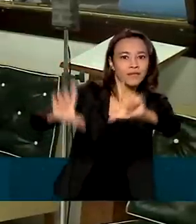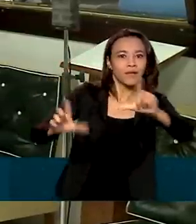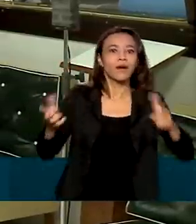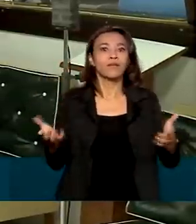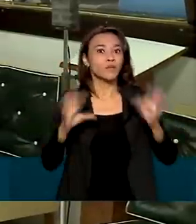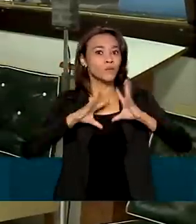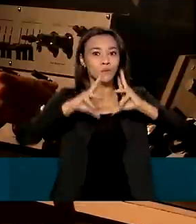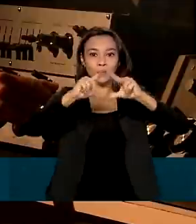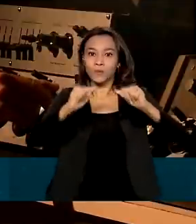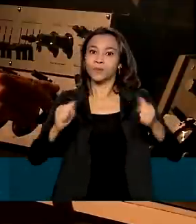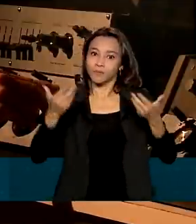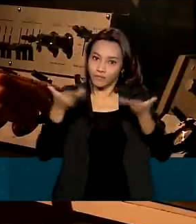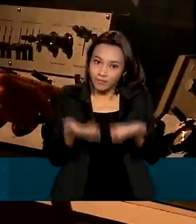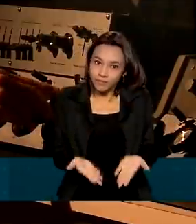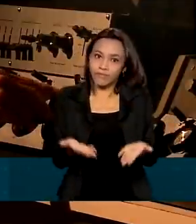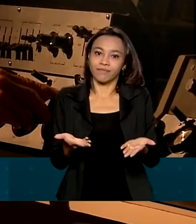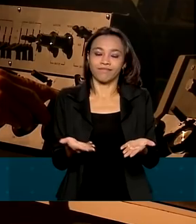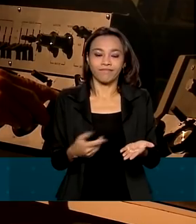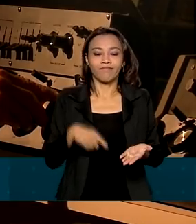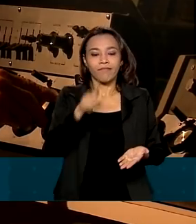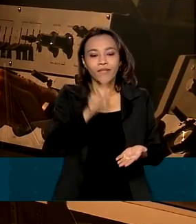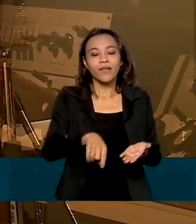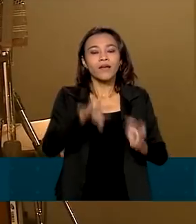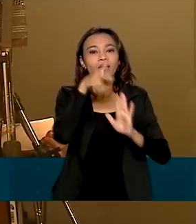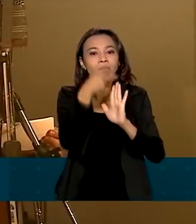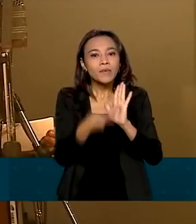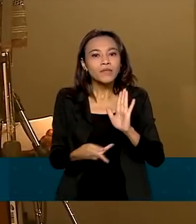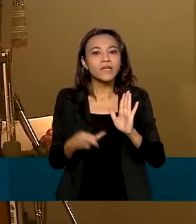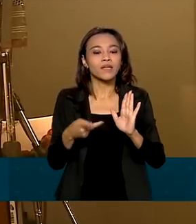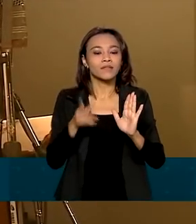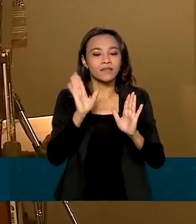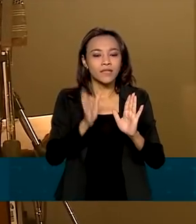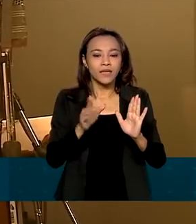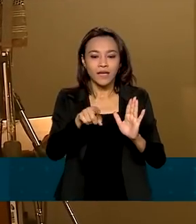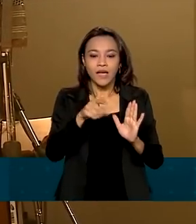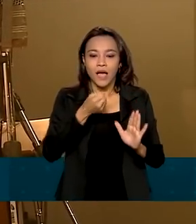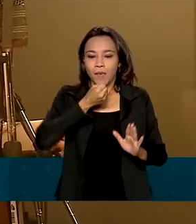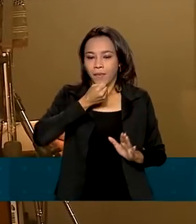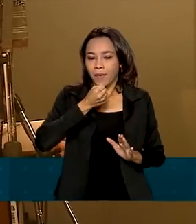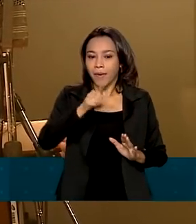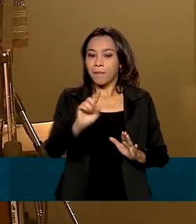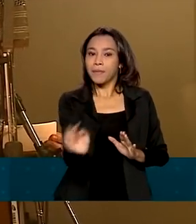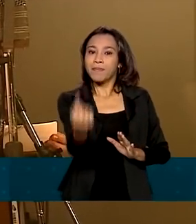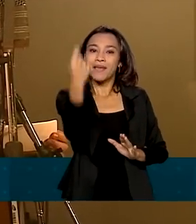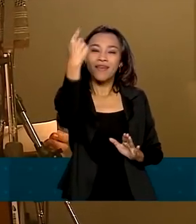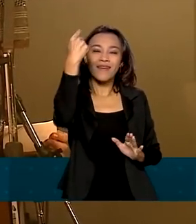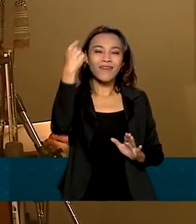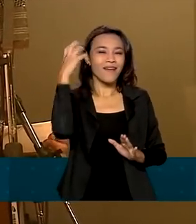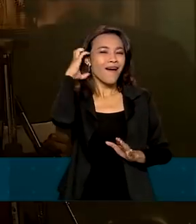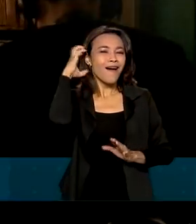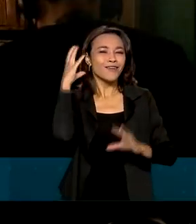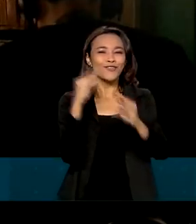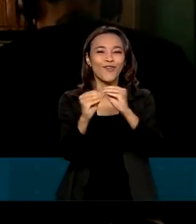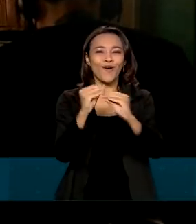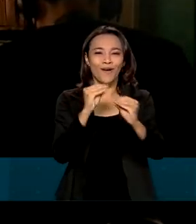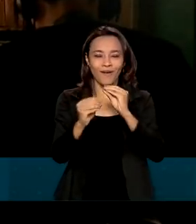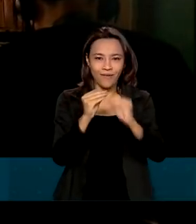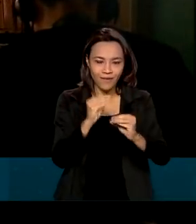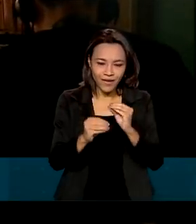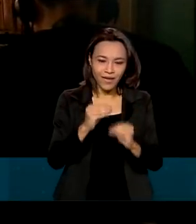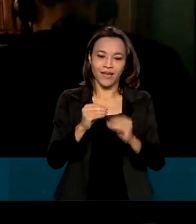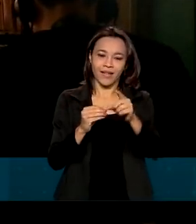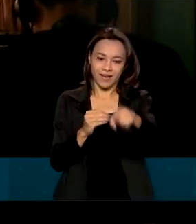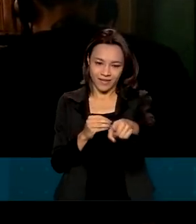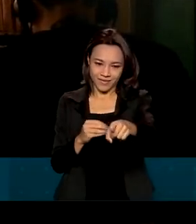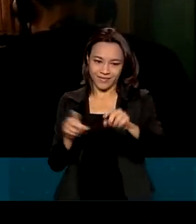tem na sua memória. Um projeto já realizado no espaço foi a regravação da primeira radionovela do país, Em Busca da